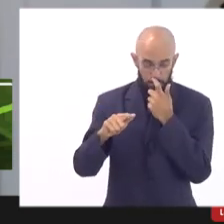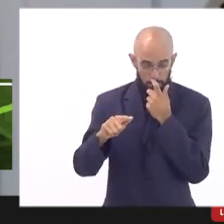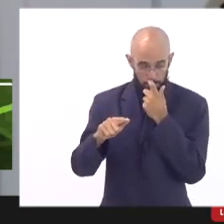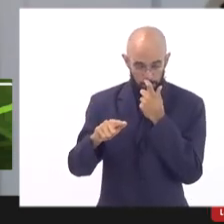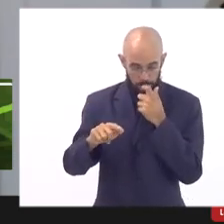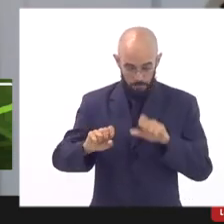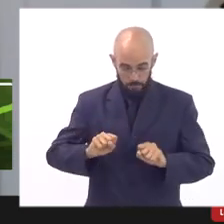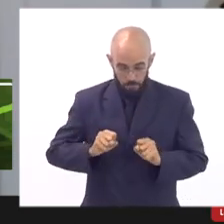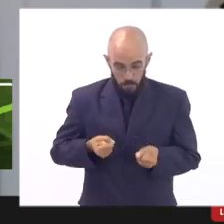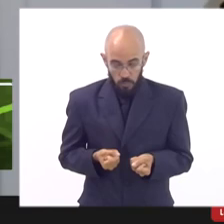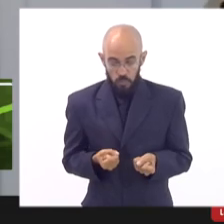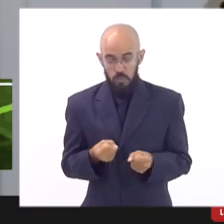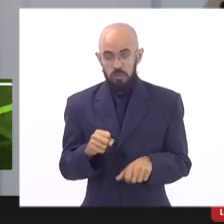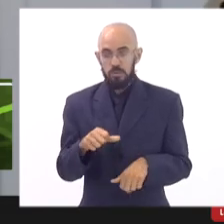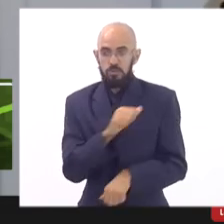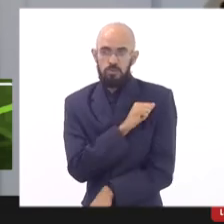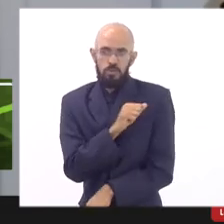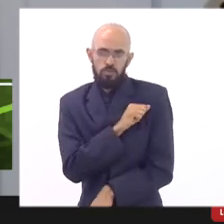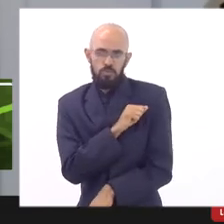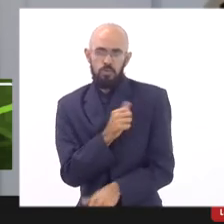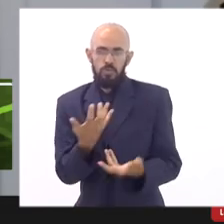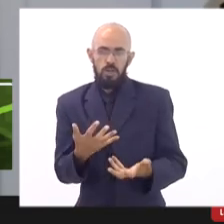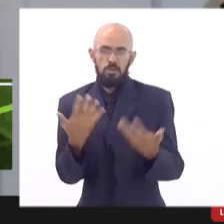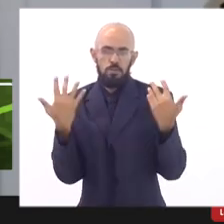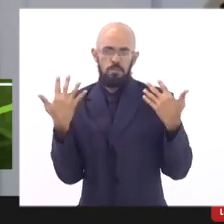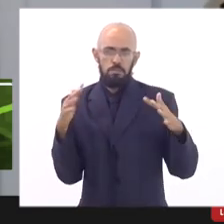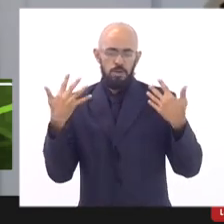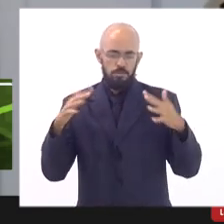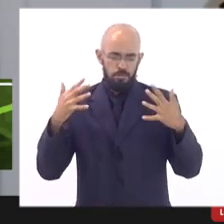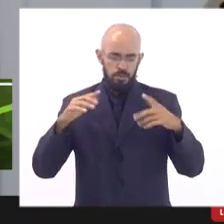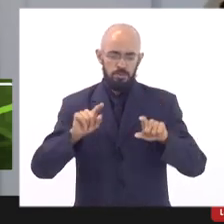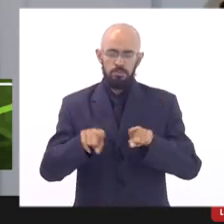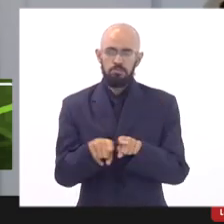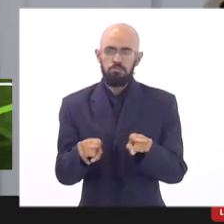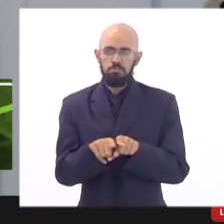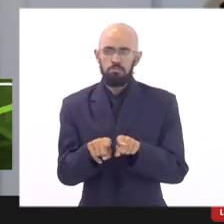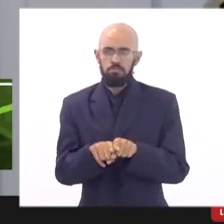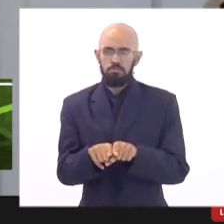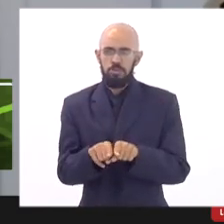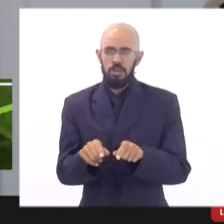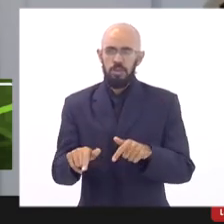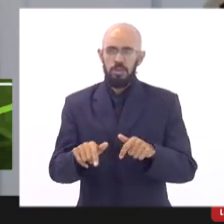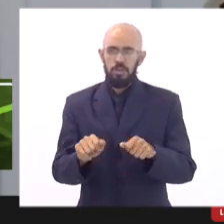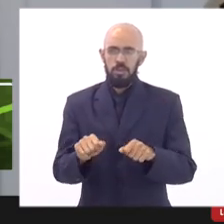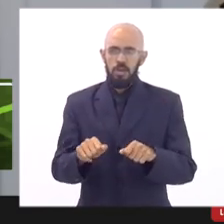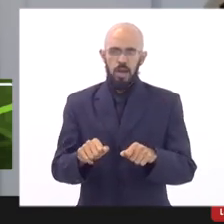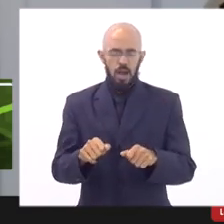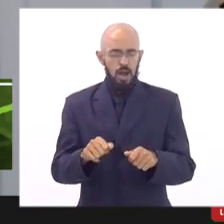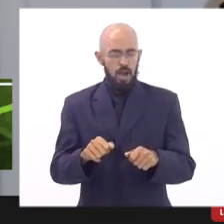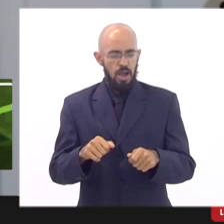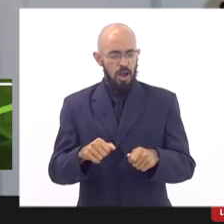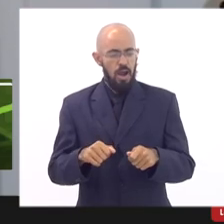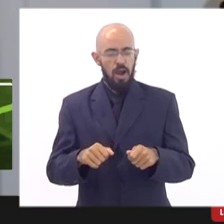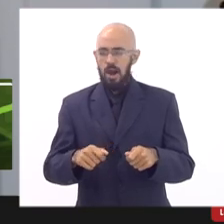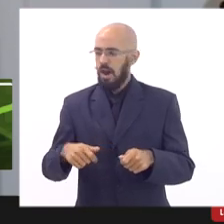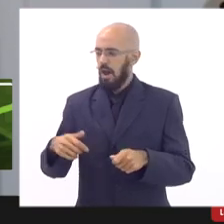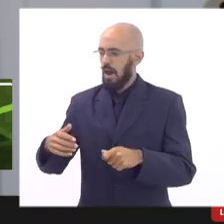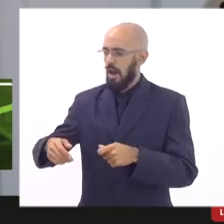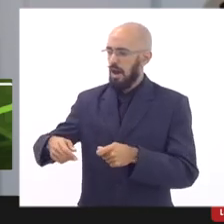nossos alunos quero parabenizar aí a a condição do senhor junto com o Natan e o Ramon eu acho que